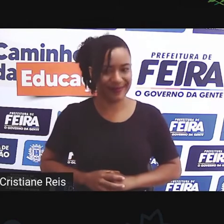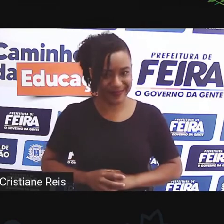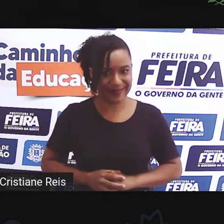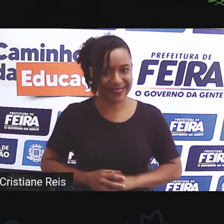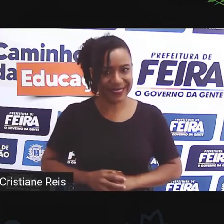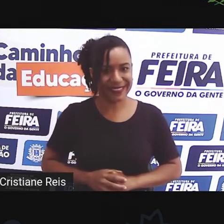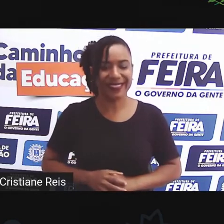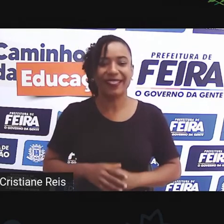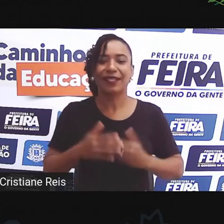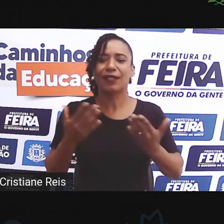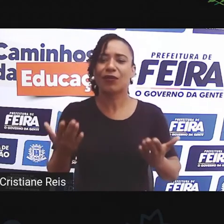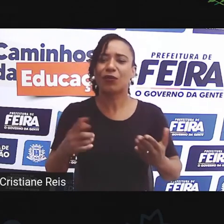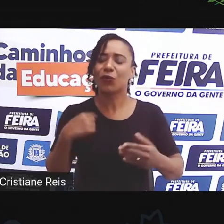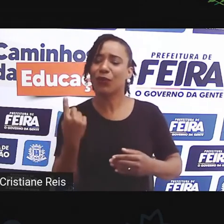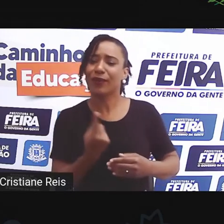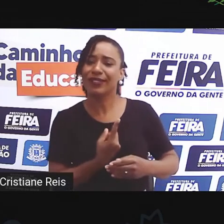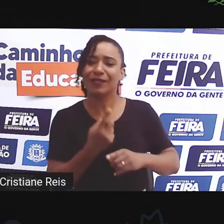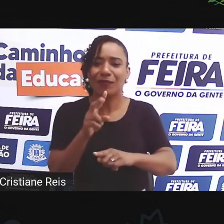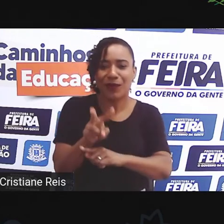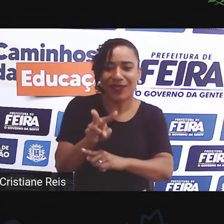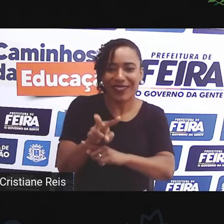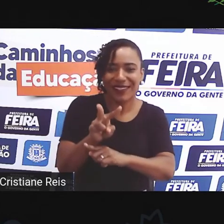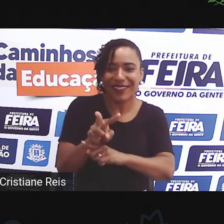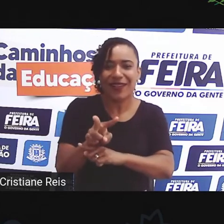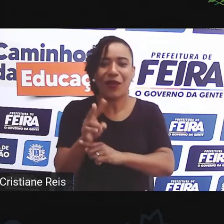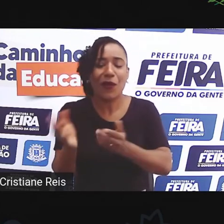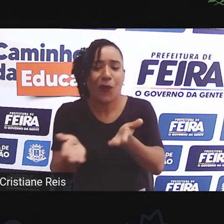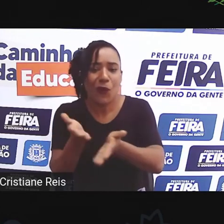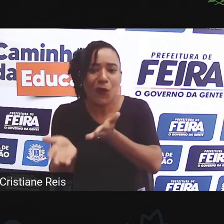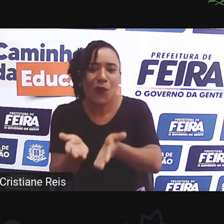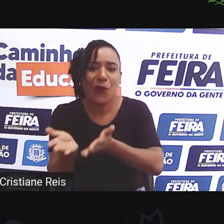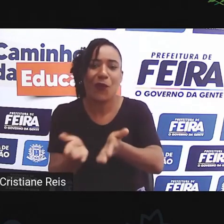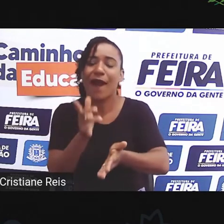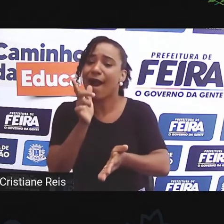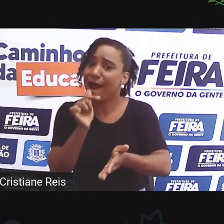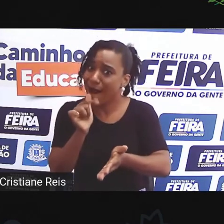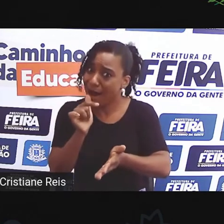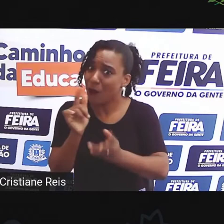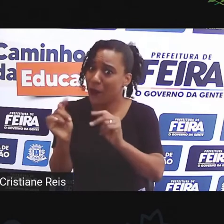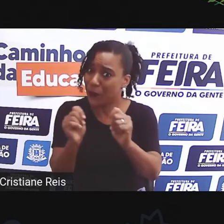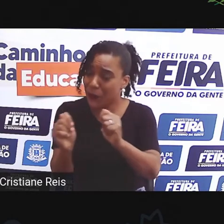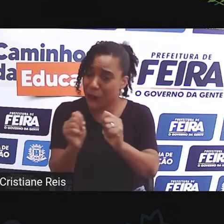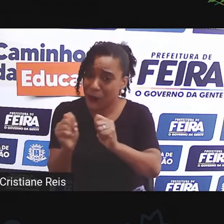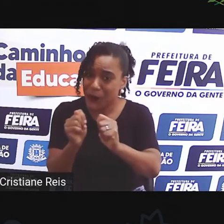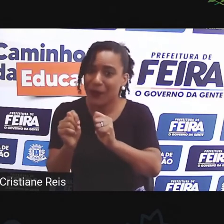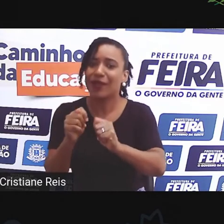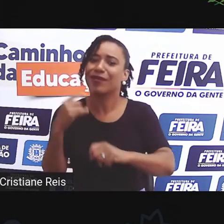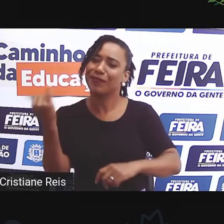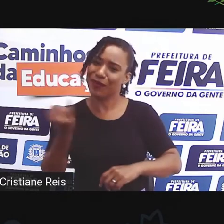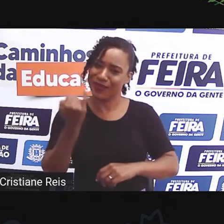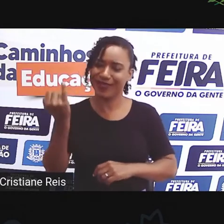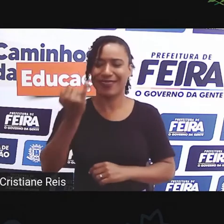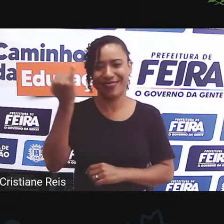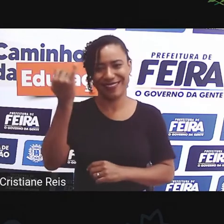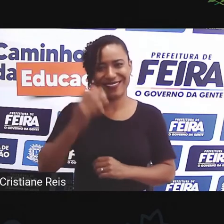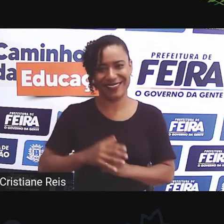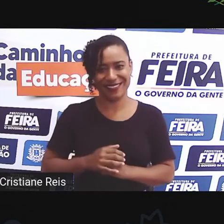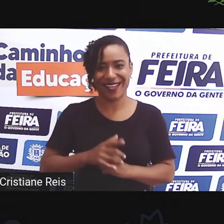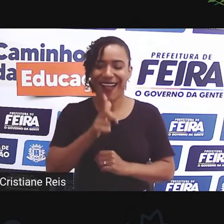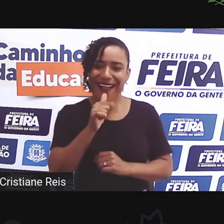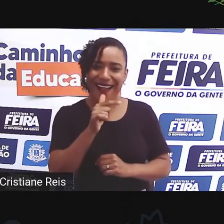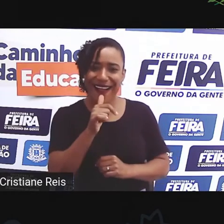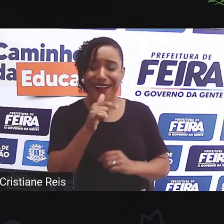para a gente proteger e cuidar da nossa água? Da água! Isso mesmo! A água que tem na nossa cidade,